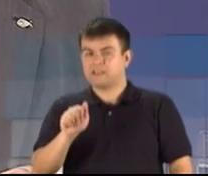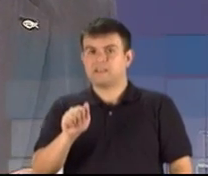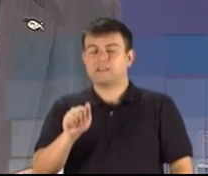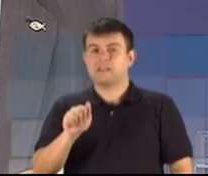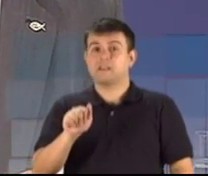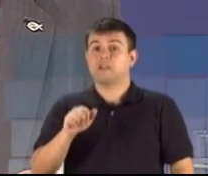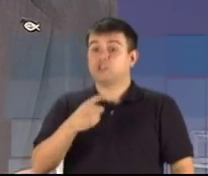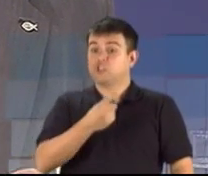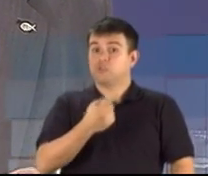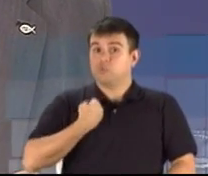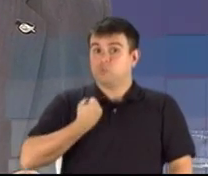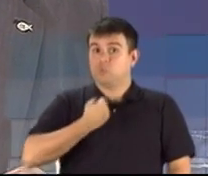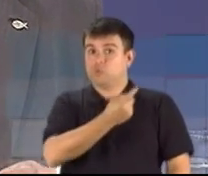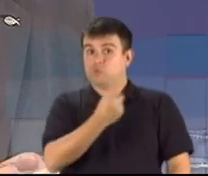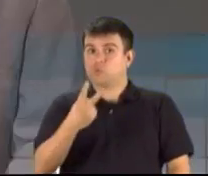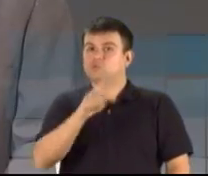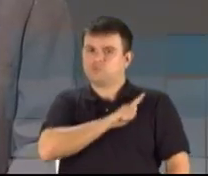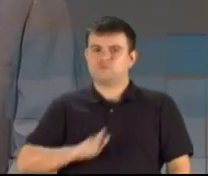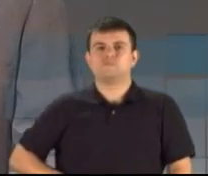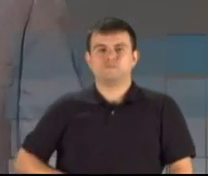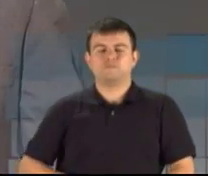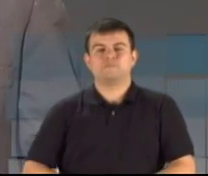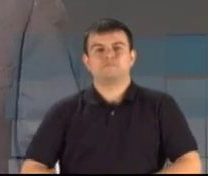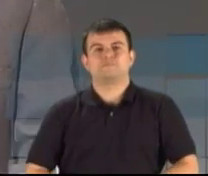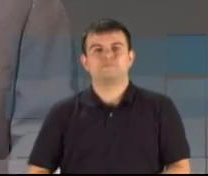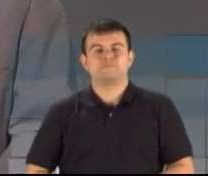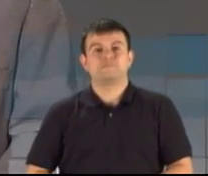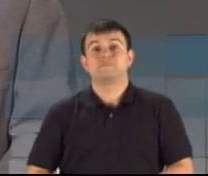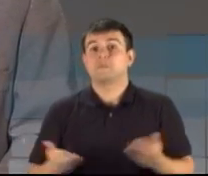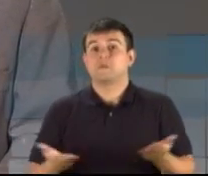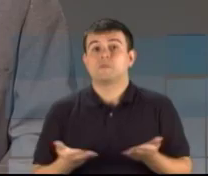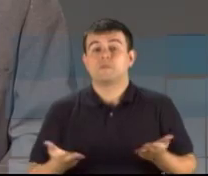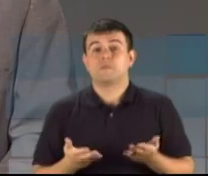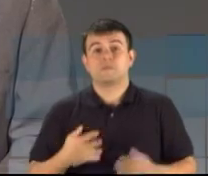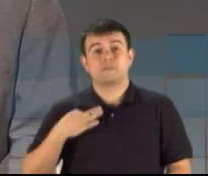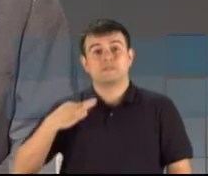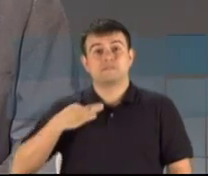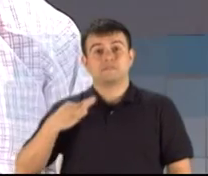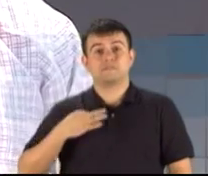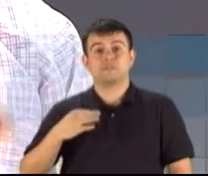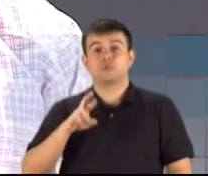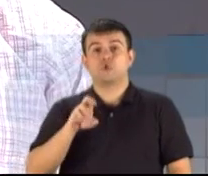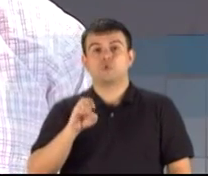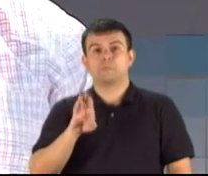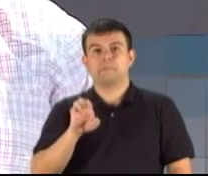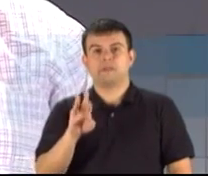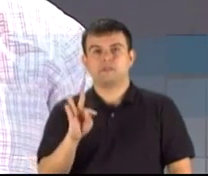será o nosso governador. Muito obrigado. Quem fala agora é o candidato Roberto Vilodri.